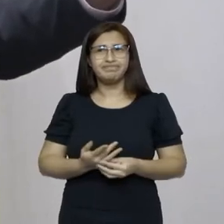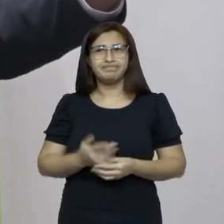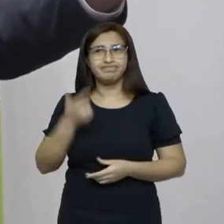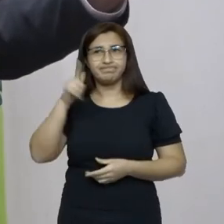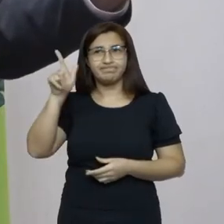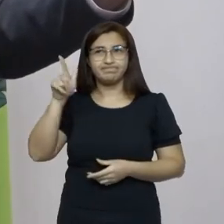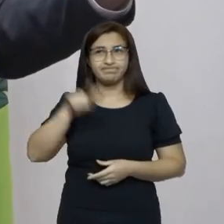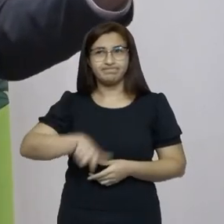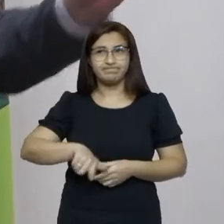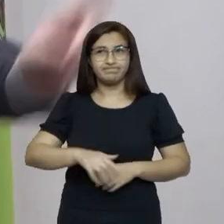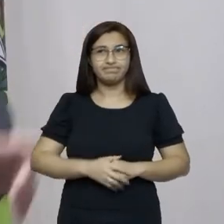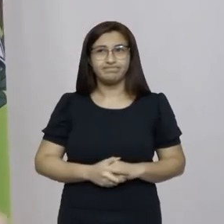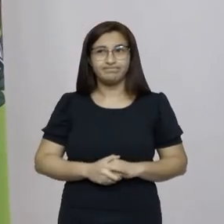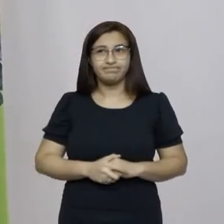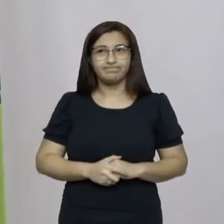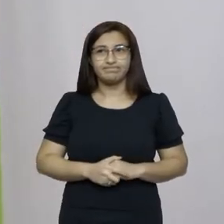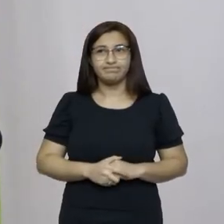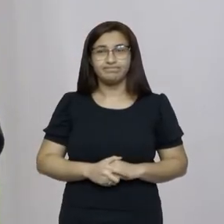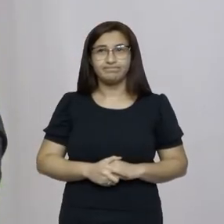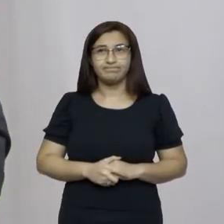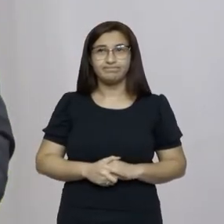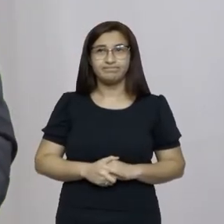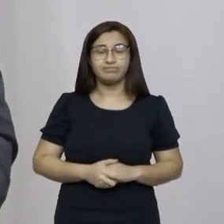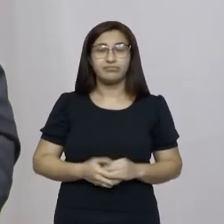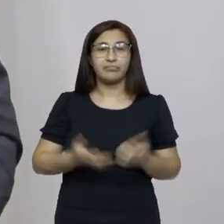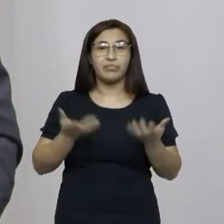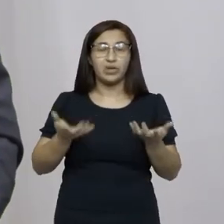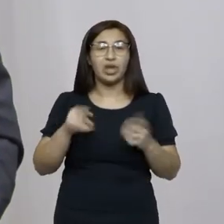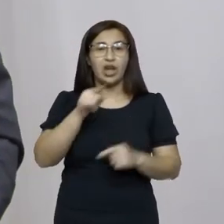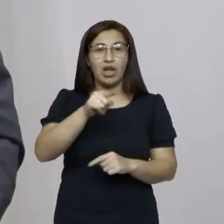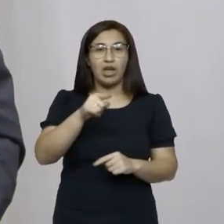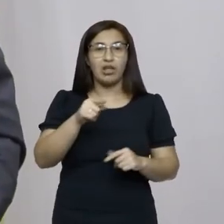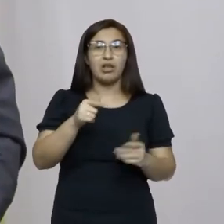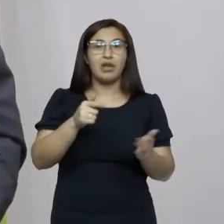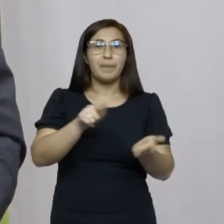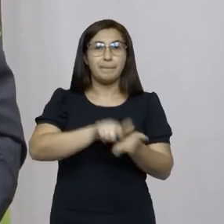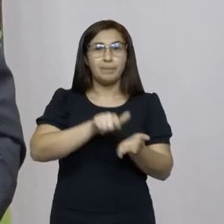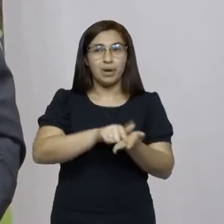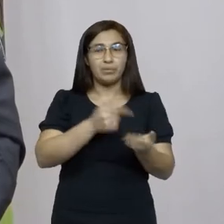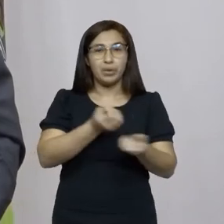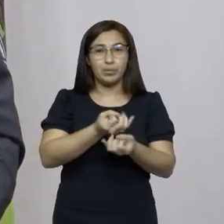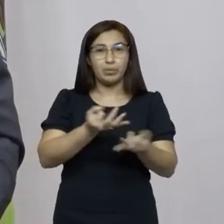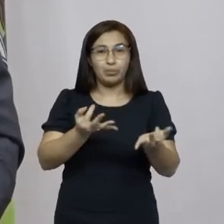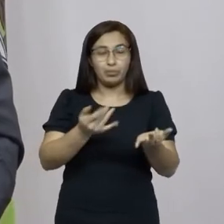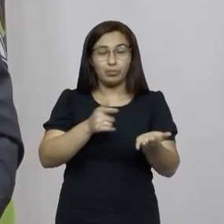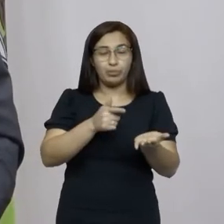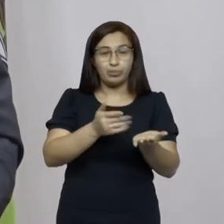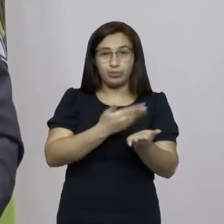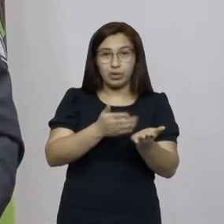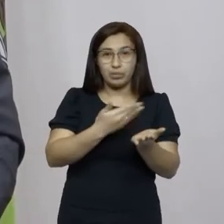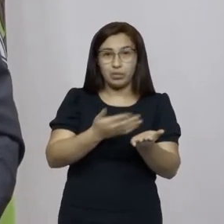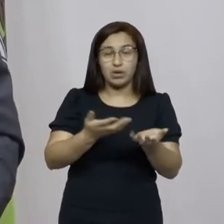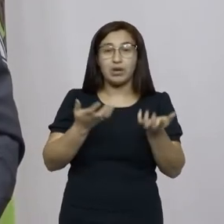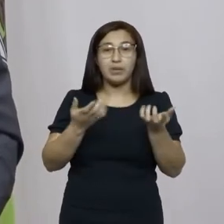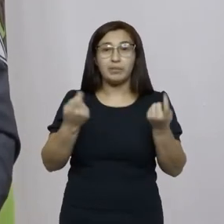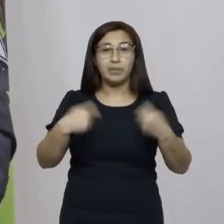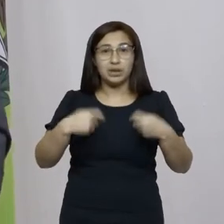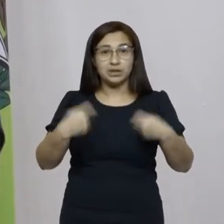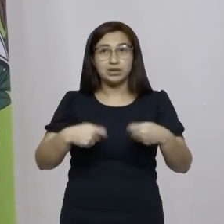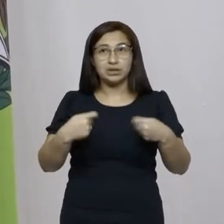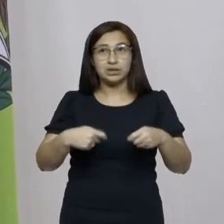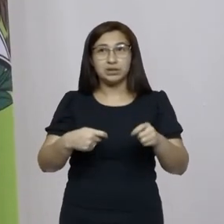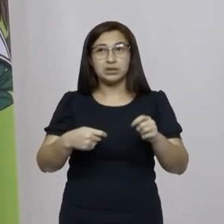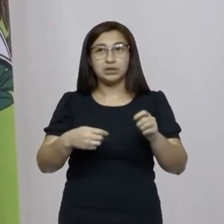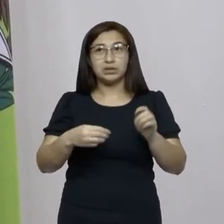presidente se me permite senhor presidente eu queria que essa cartilha ela tivesse o método de